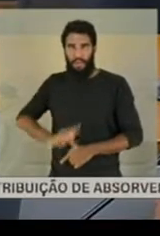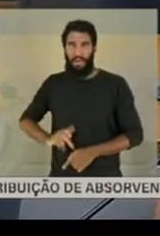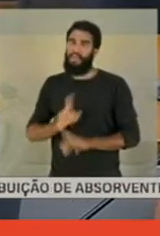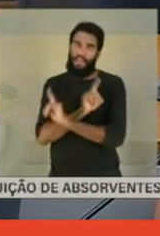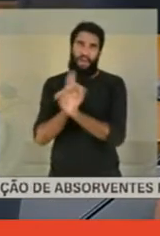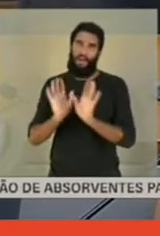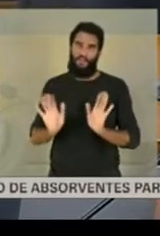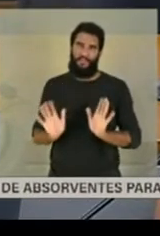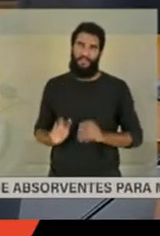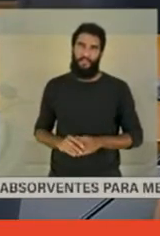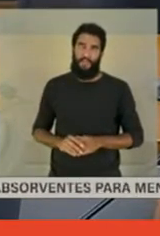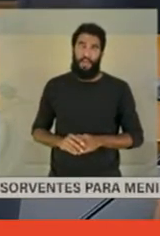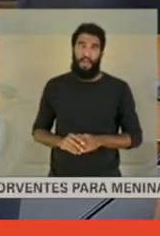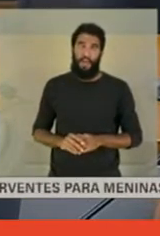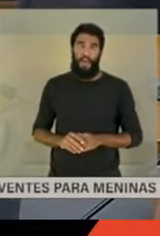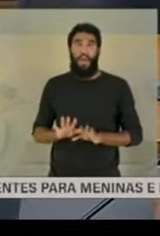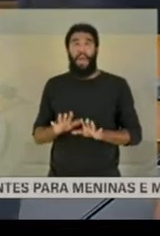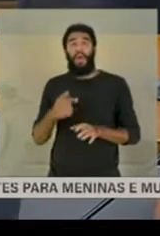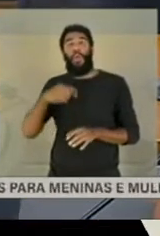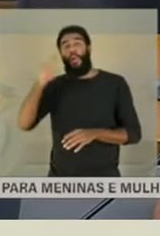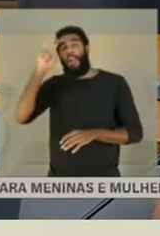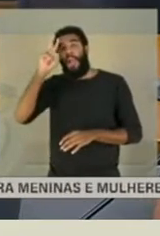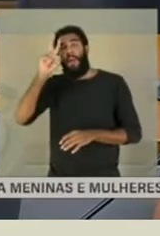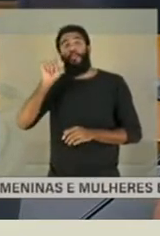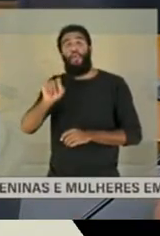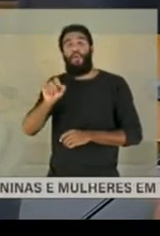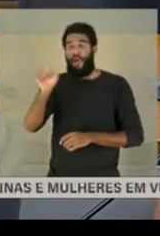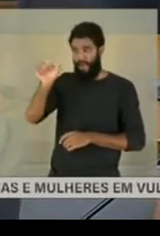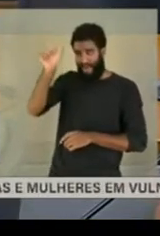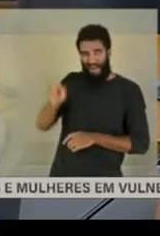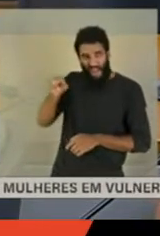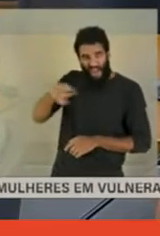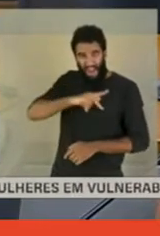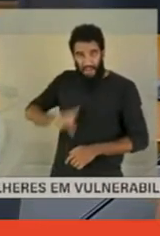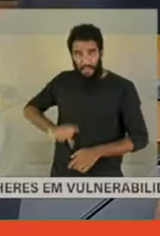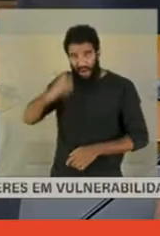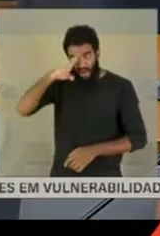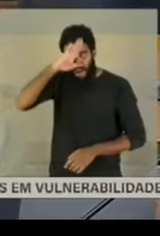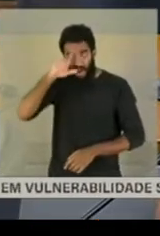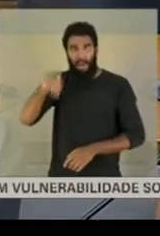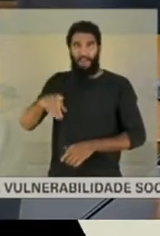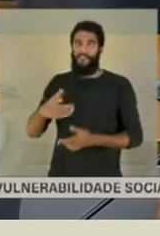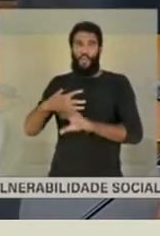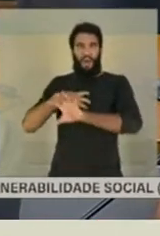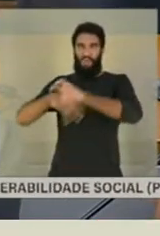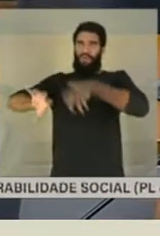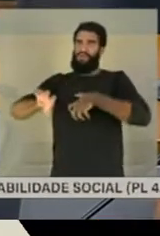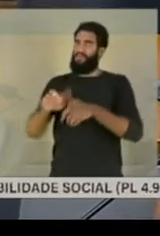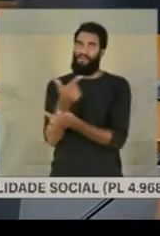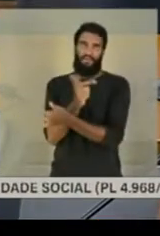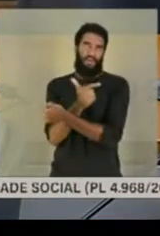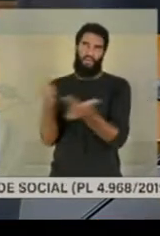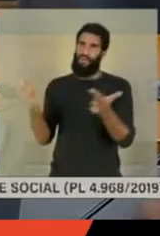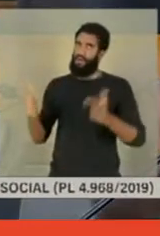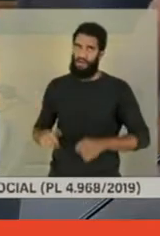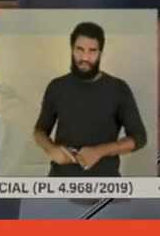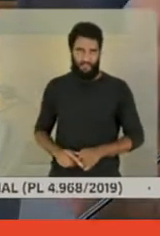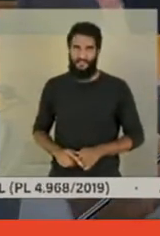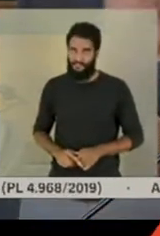Somente faço questão de ressaltar sua impressionante falta de empatia a fim de que